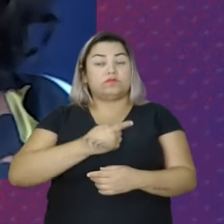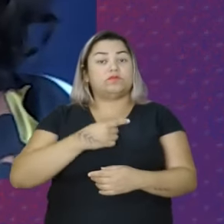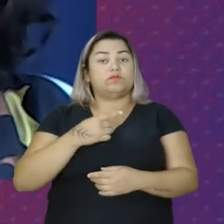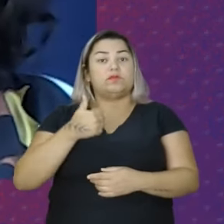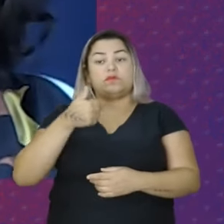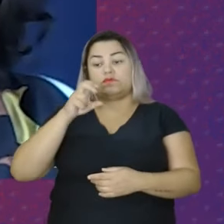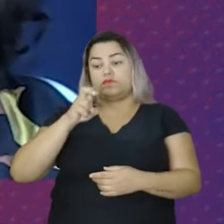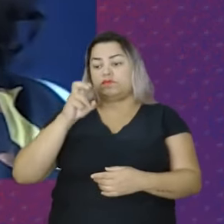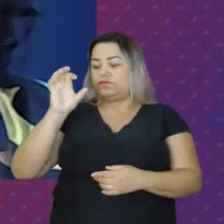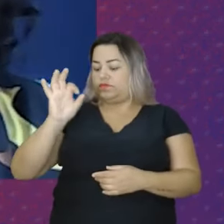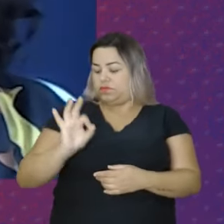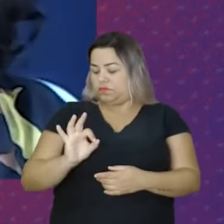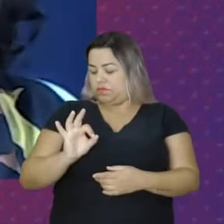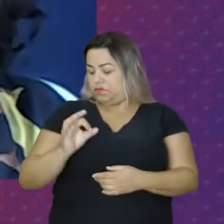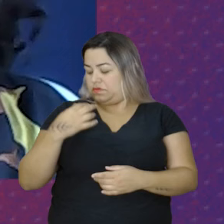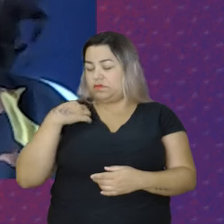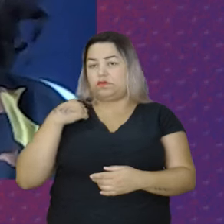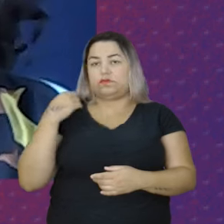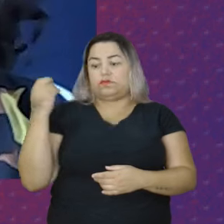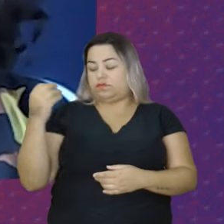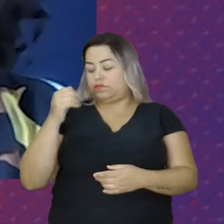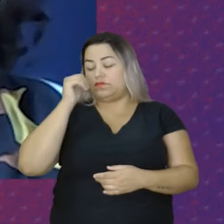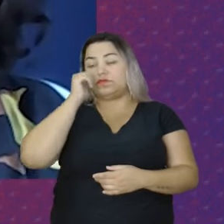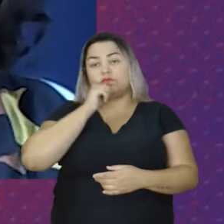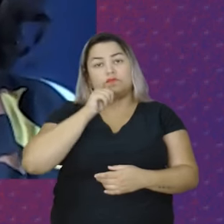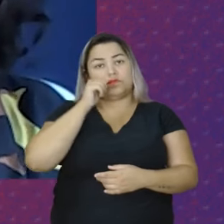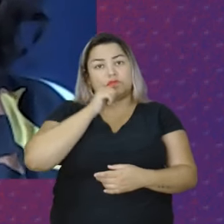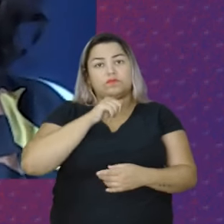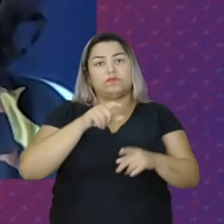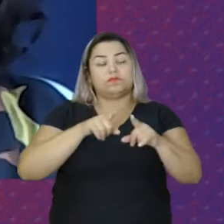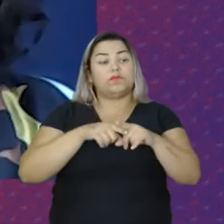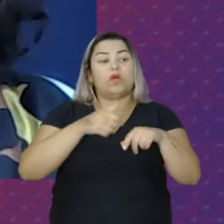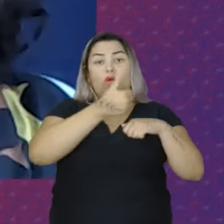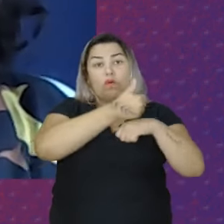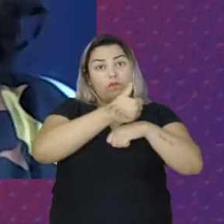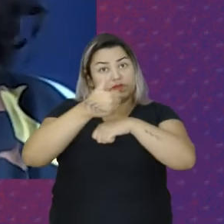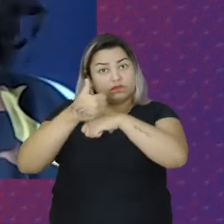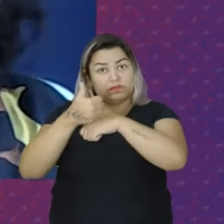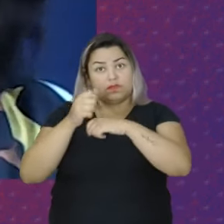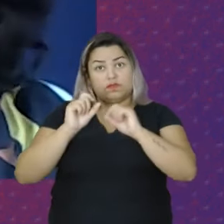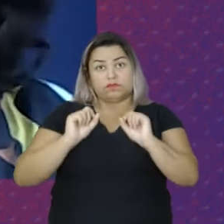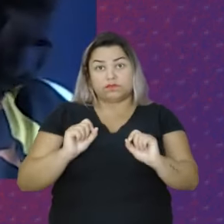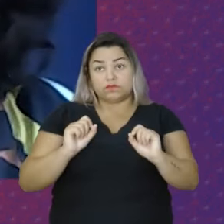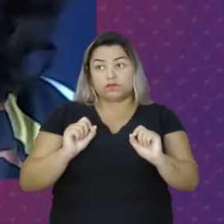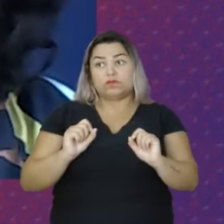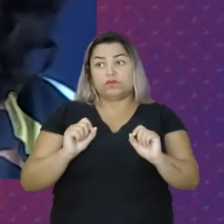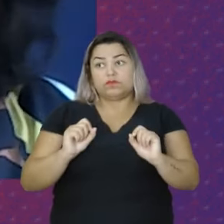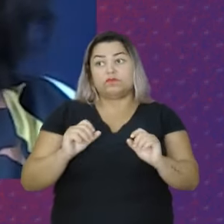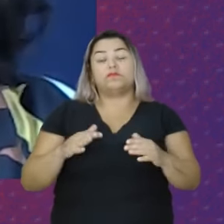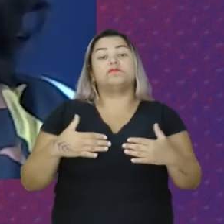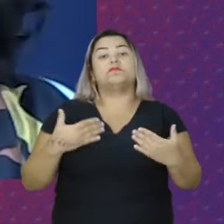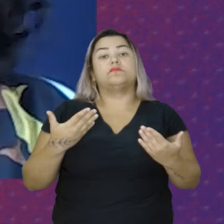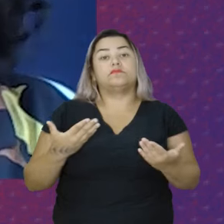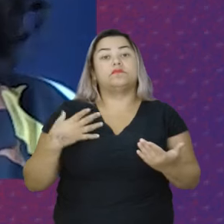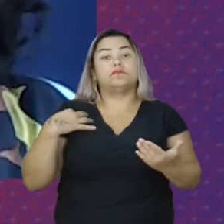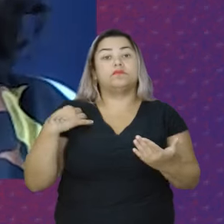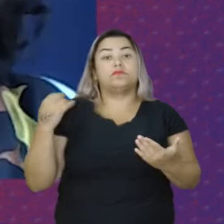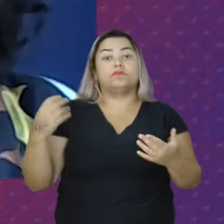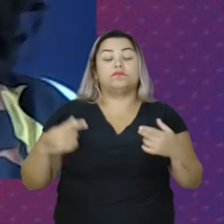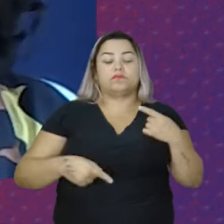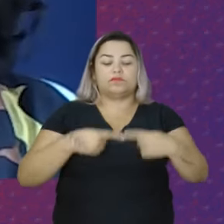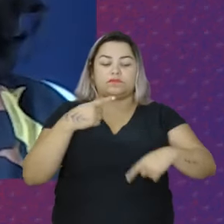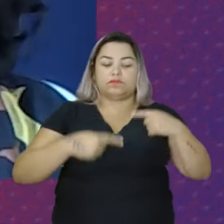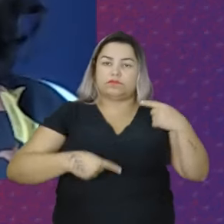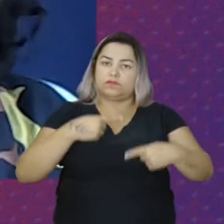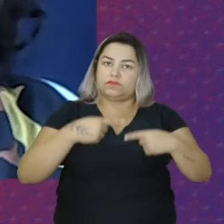15% De mulheres ocupando esses espaços Então Tanto Na política